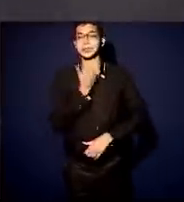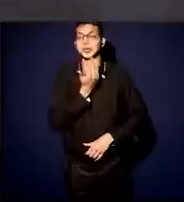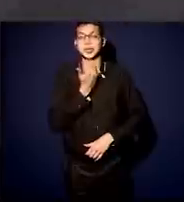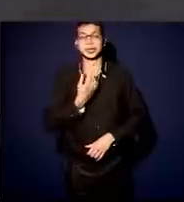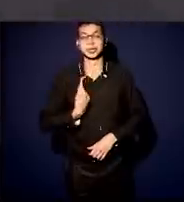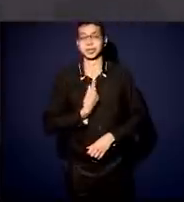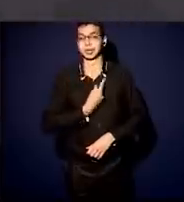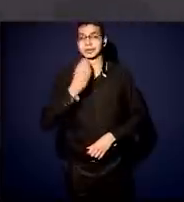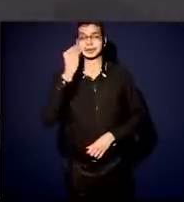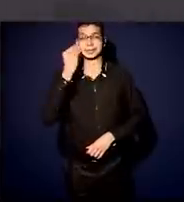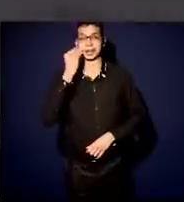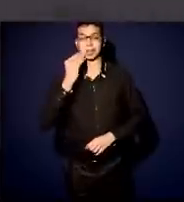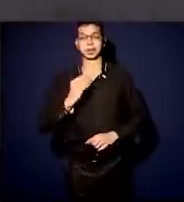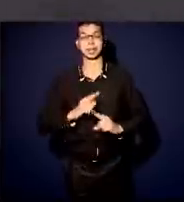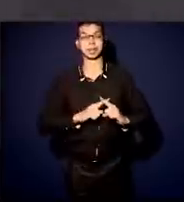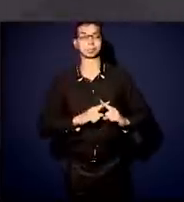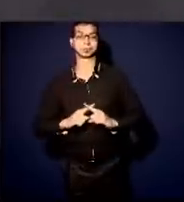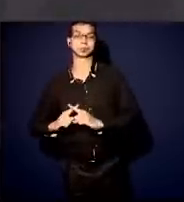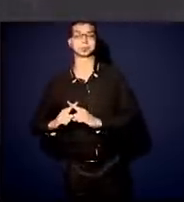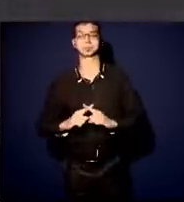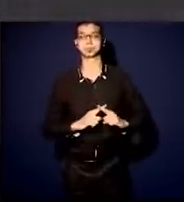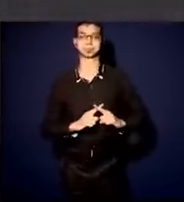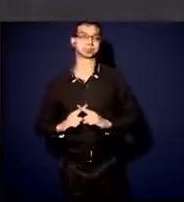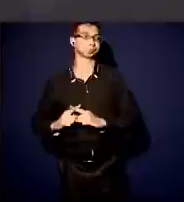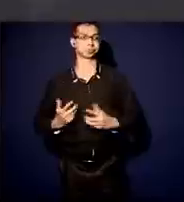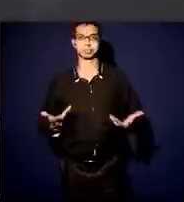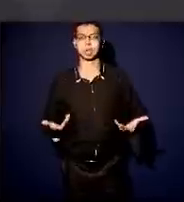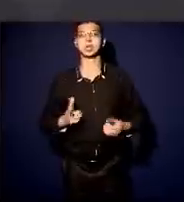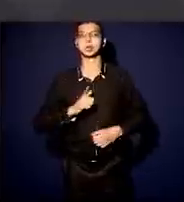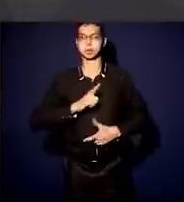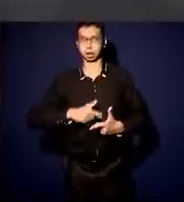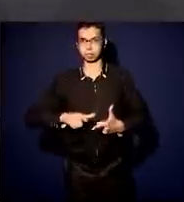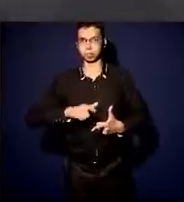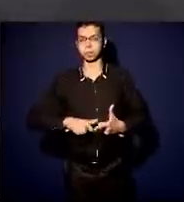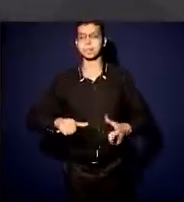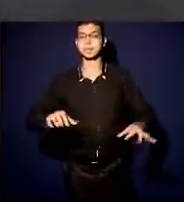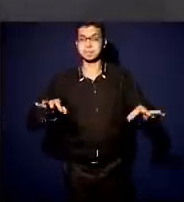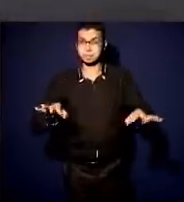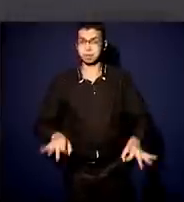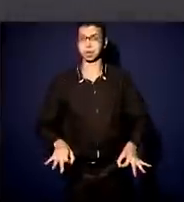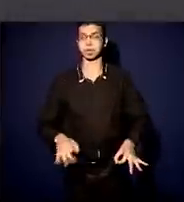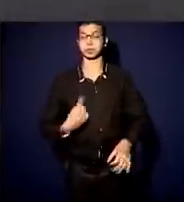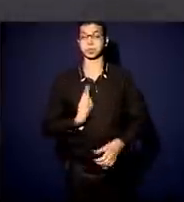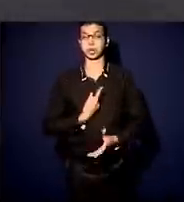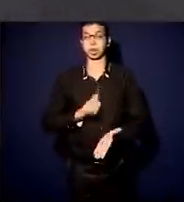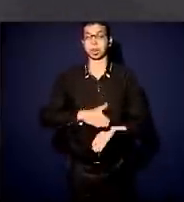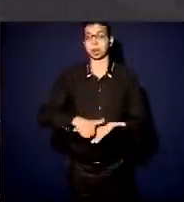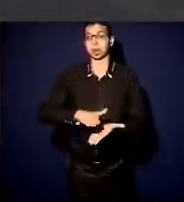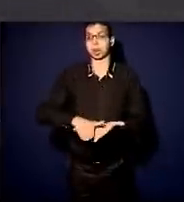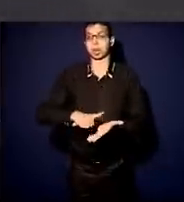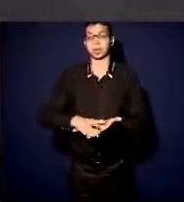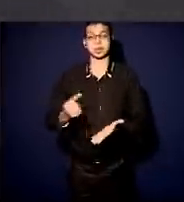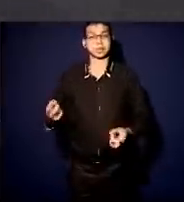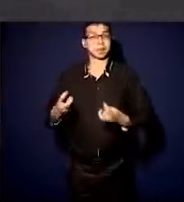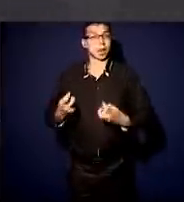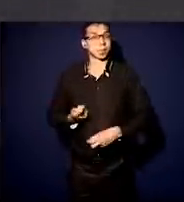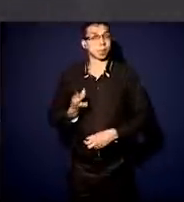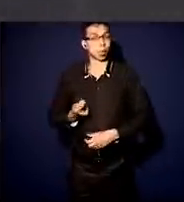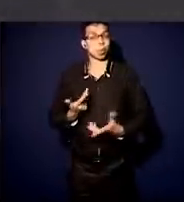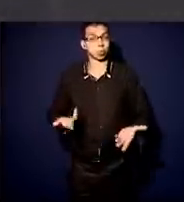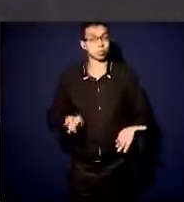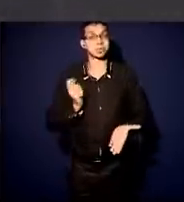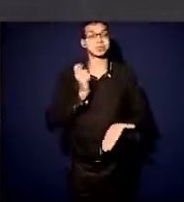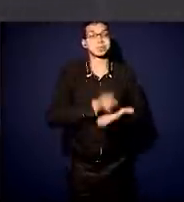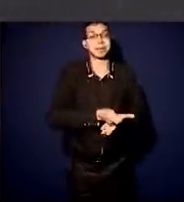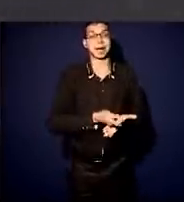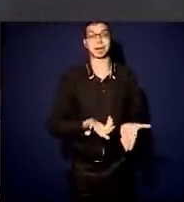numa disputa ideológica aqui. Tem um problema real, a nossa despesa é maior que a receita e a despesa maior está na folha de pagamento. Não